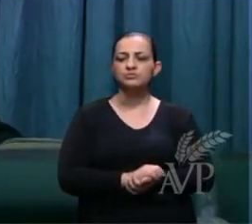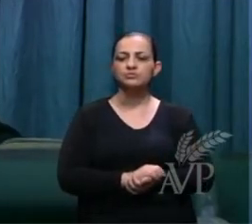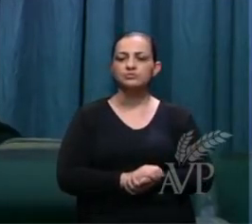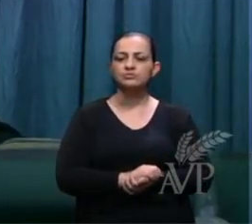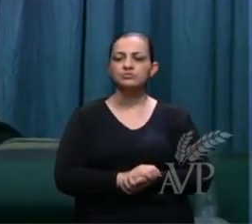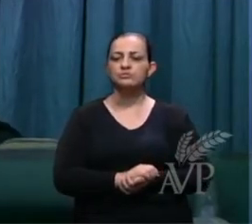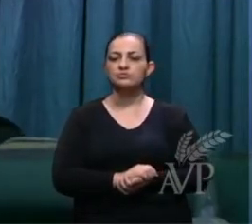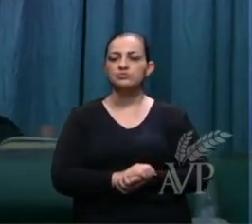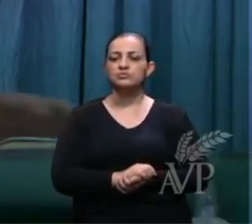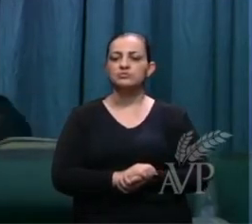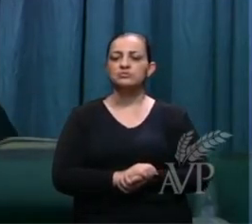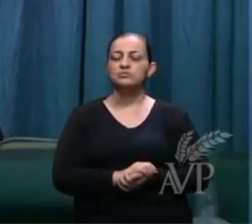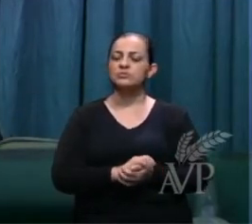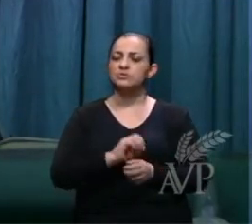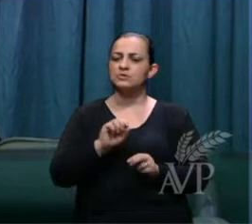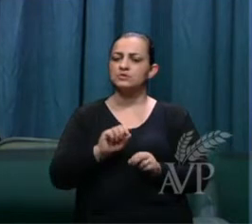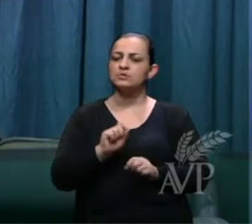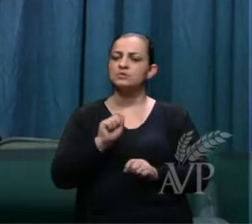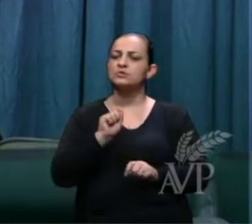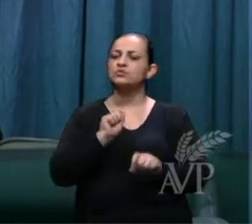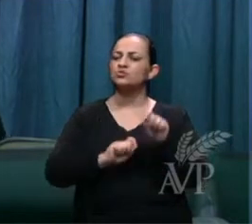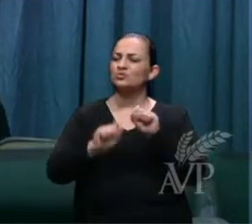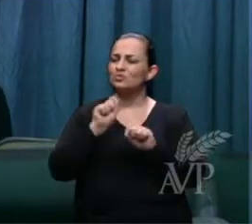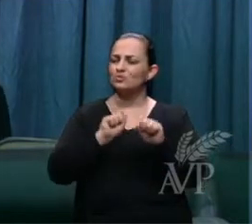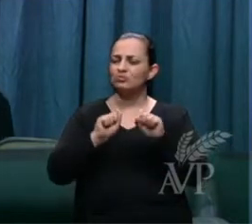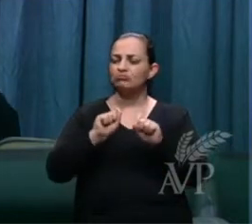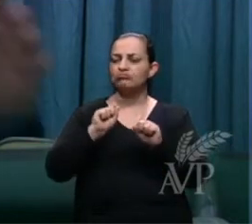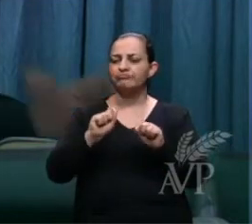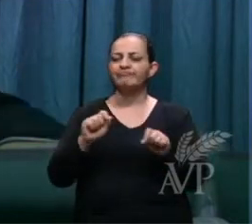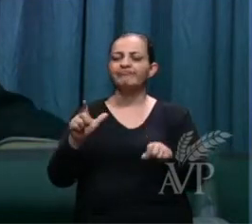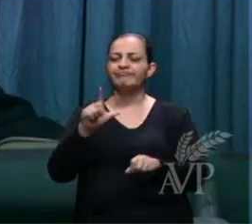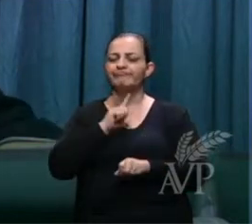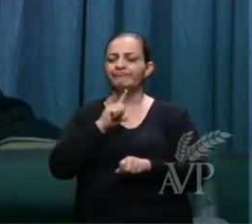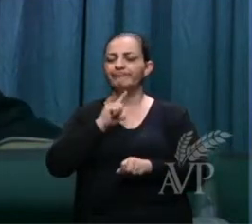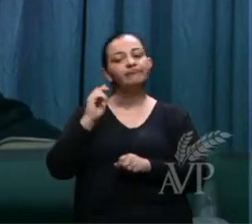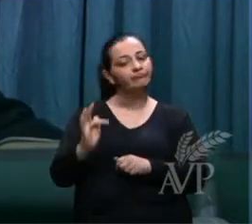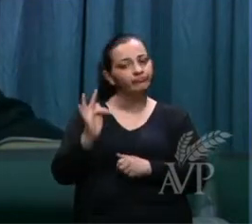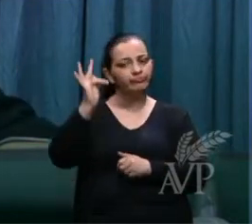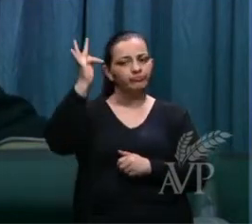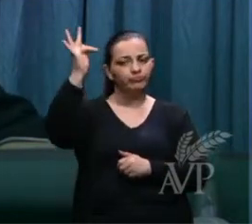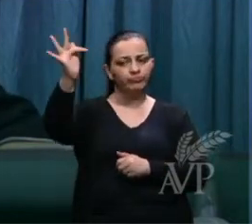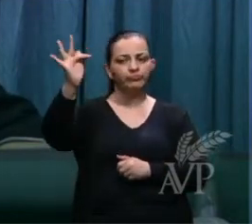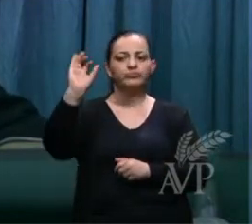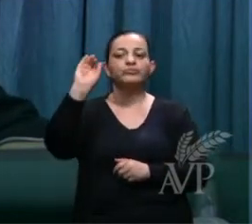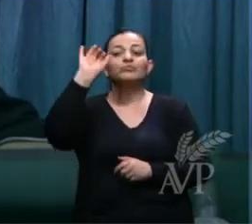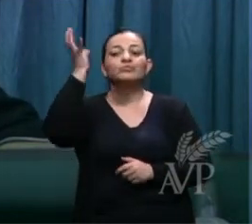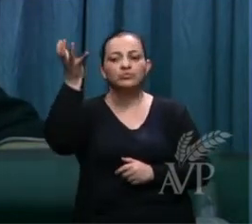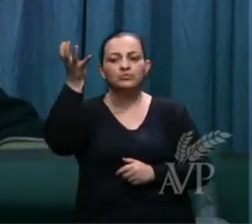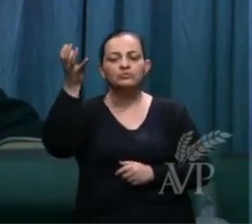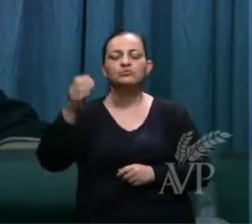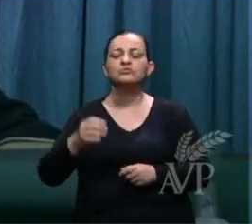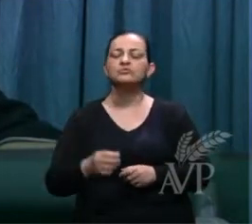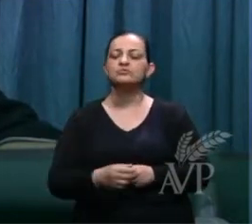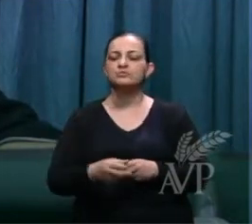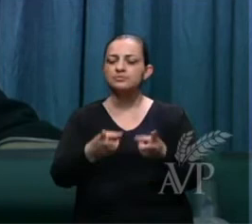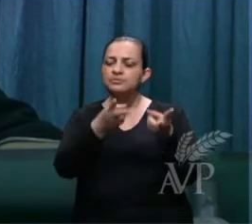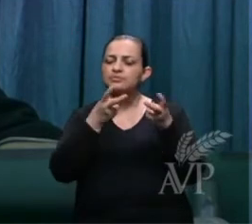que terá, que existirá. Olha bem,